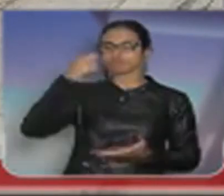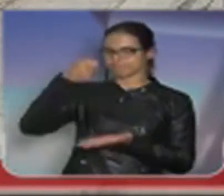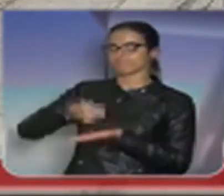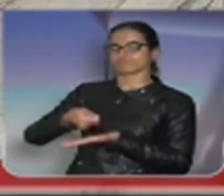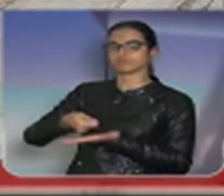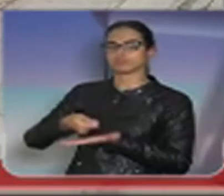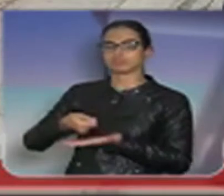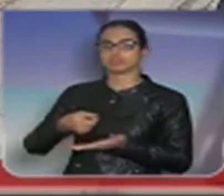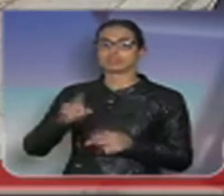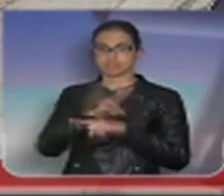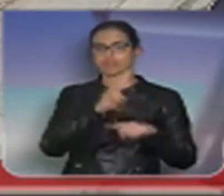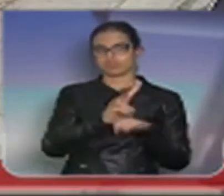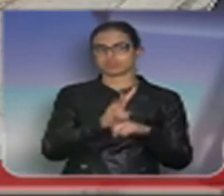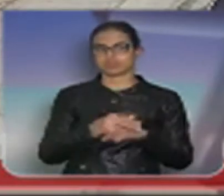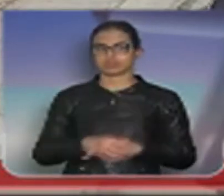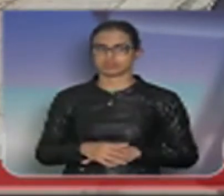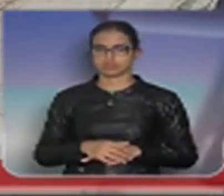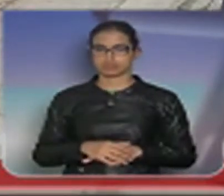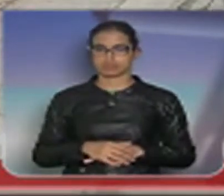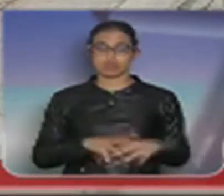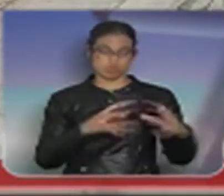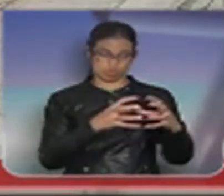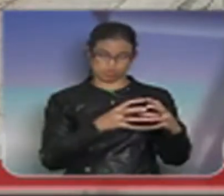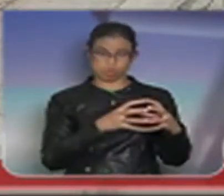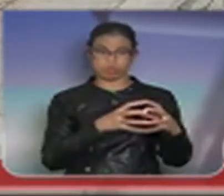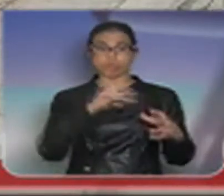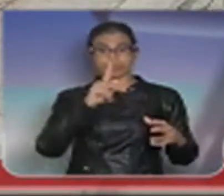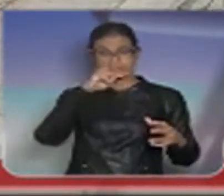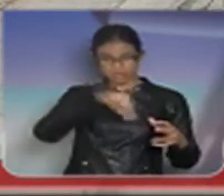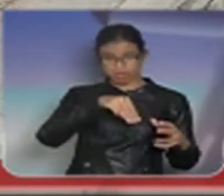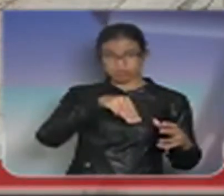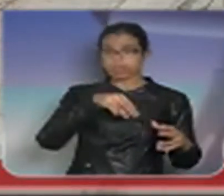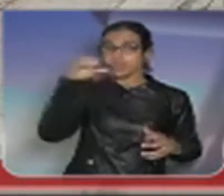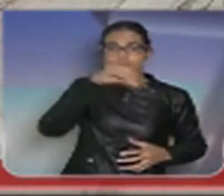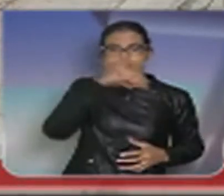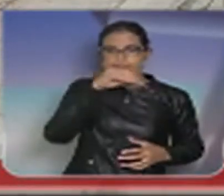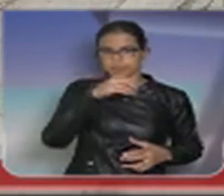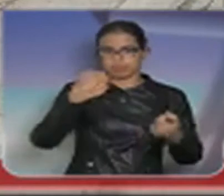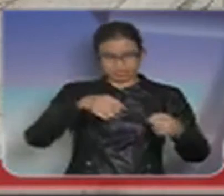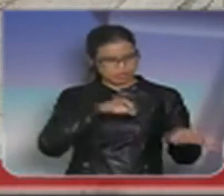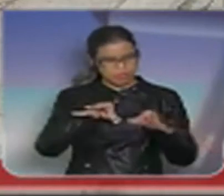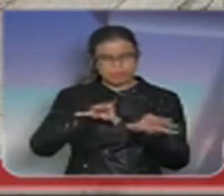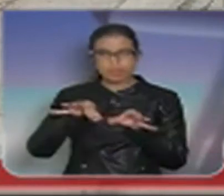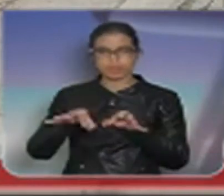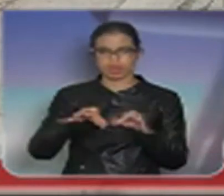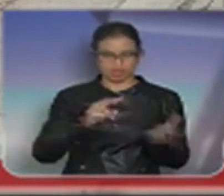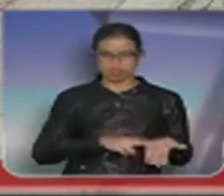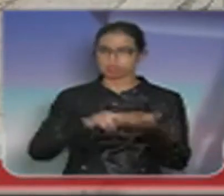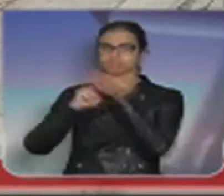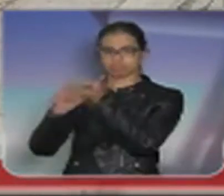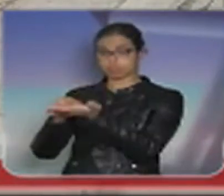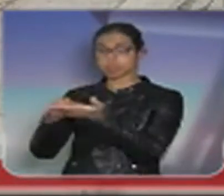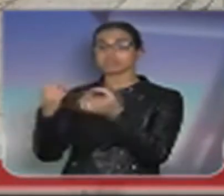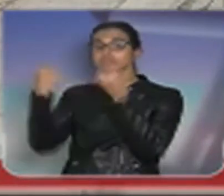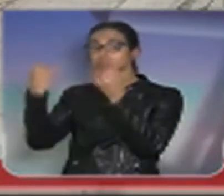Apesar que eu acho que nesse caso o comando da PM deveria de imediato providenciar um ofício também, deixando bem claro